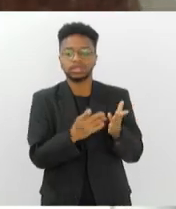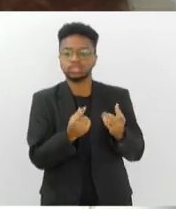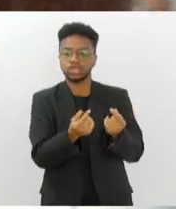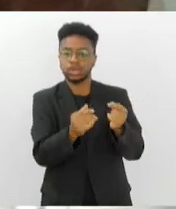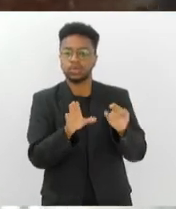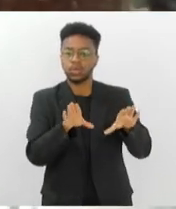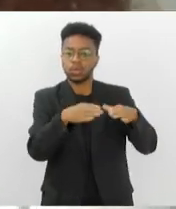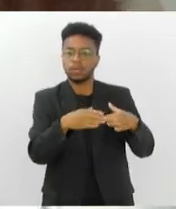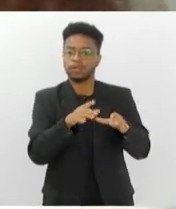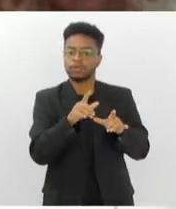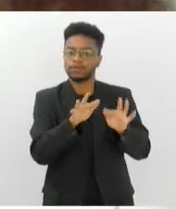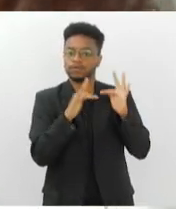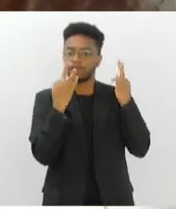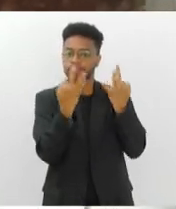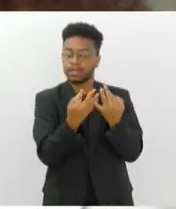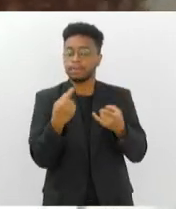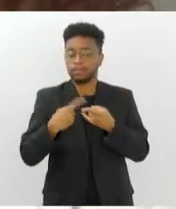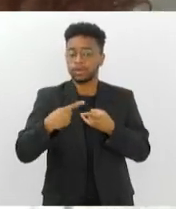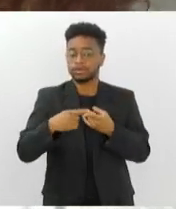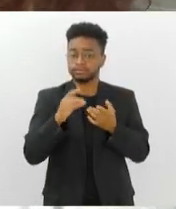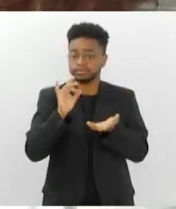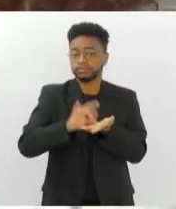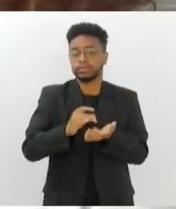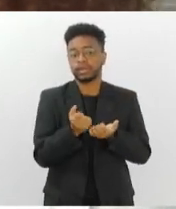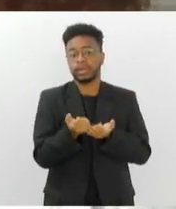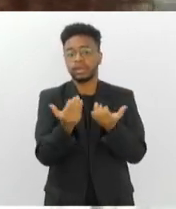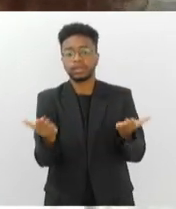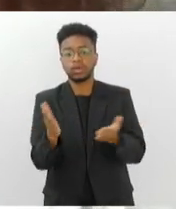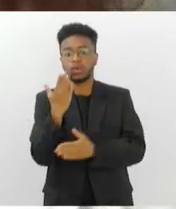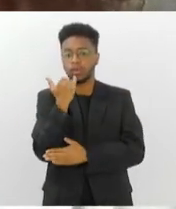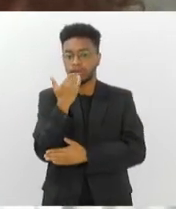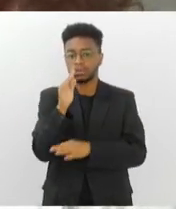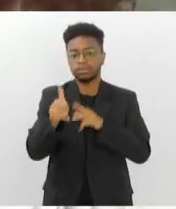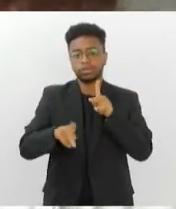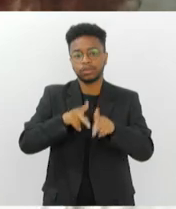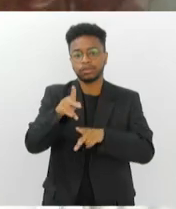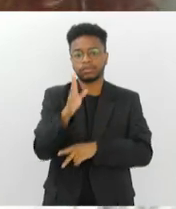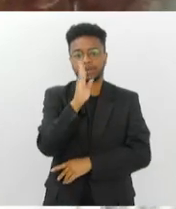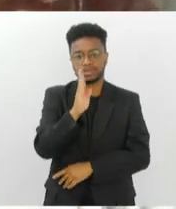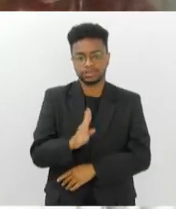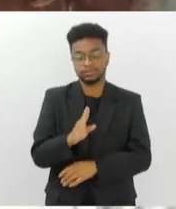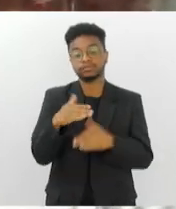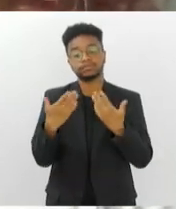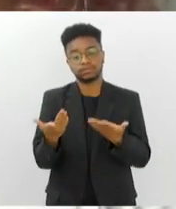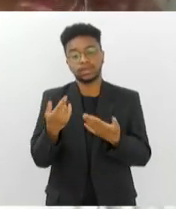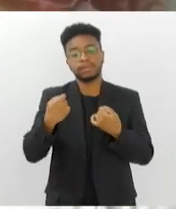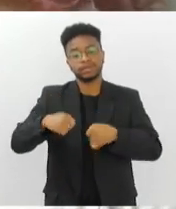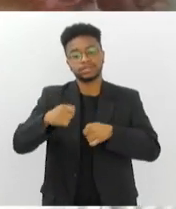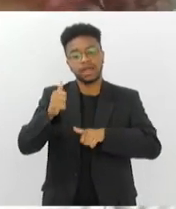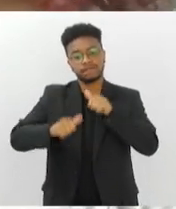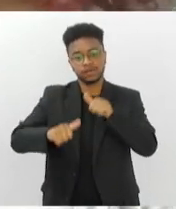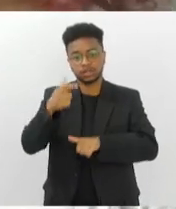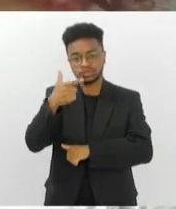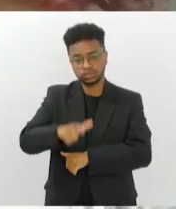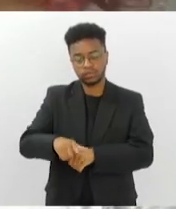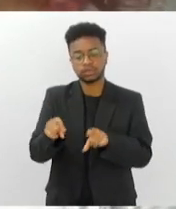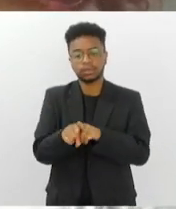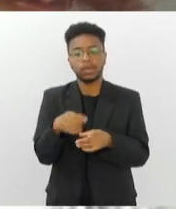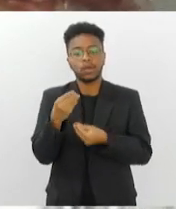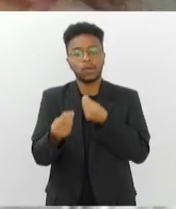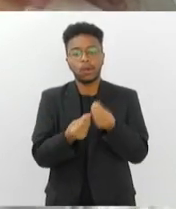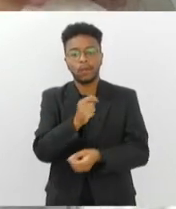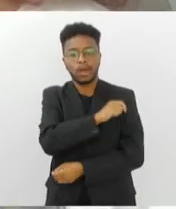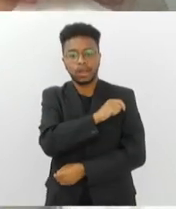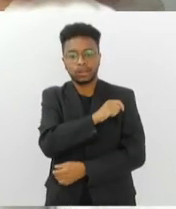que, de fato, alimenta a população brasileira. Então, a gente precisa rever isso. E, levando isso para os nossos estudantes, é que,